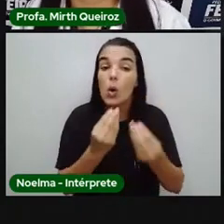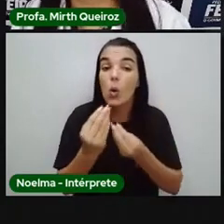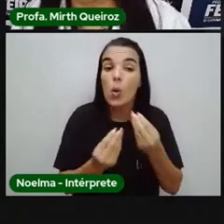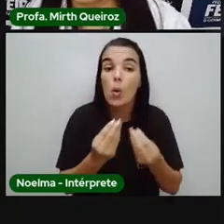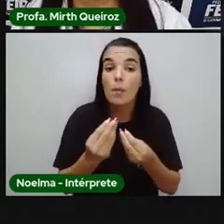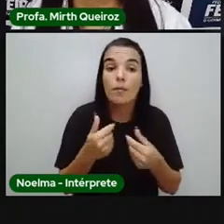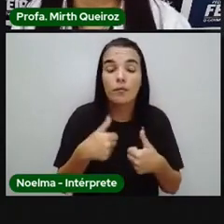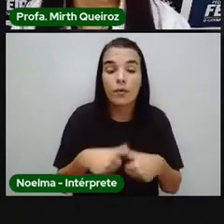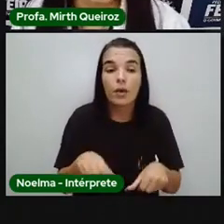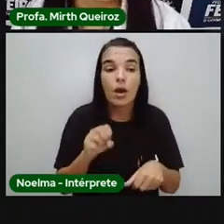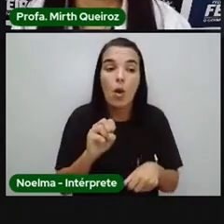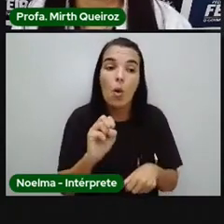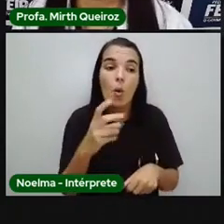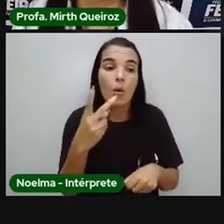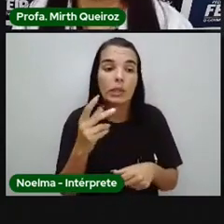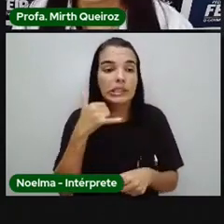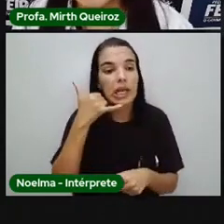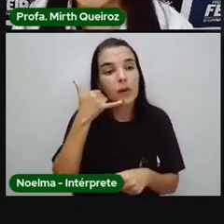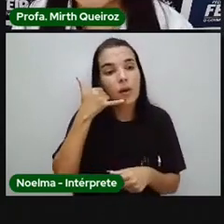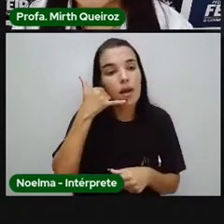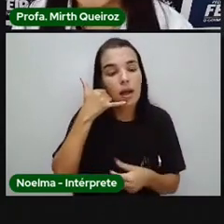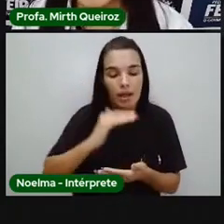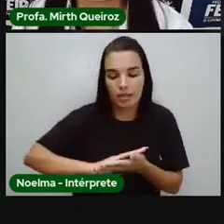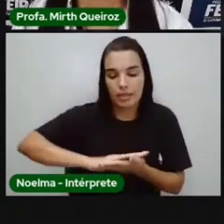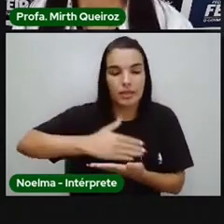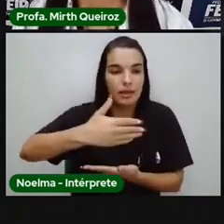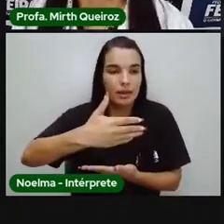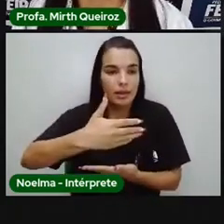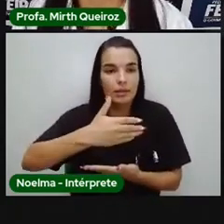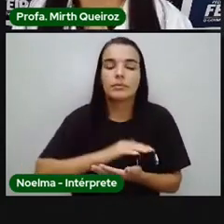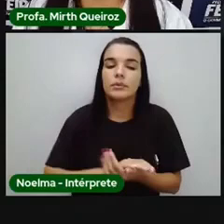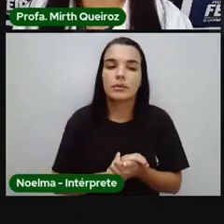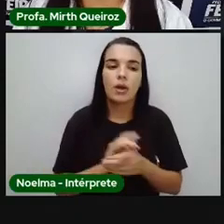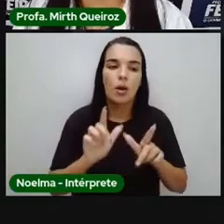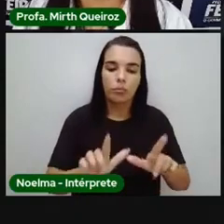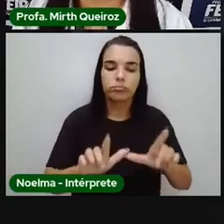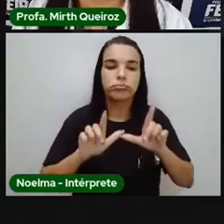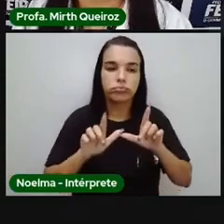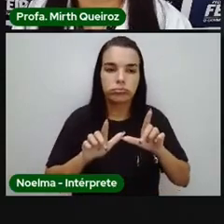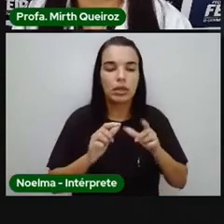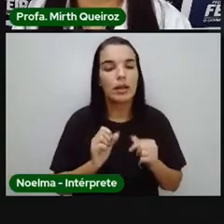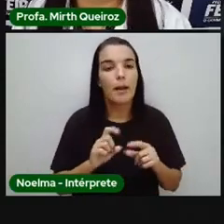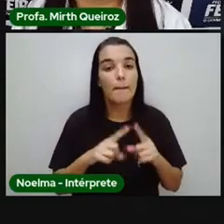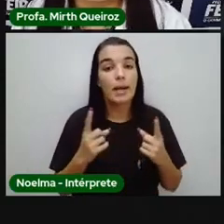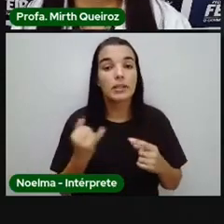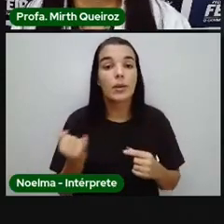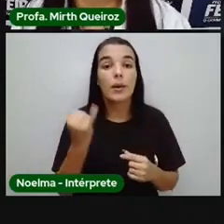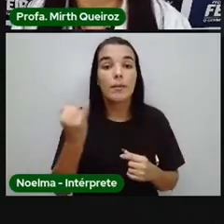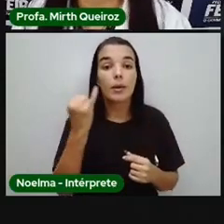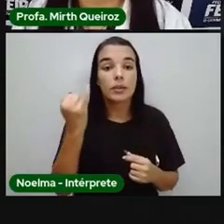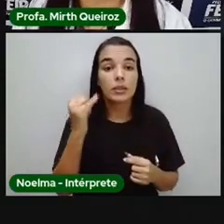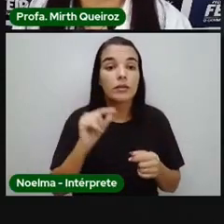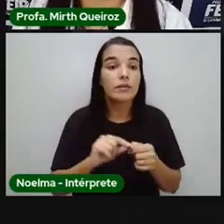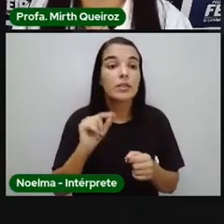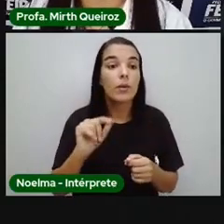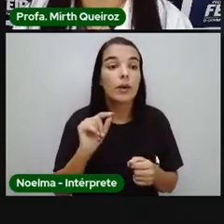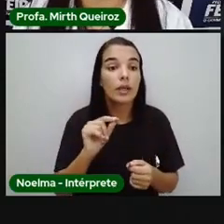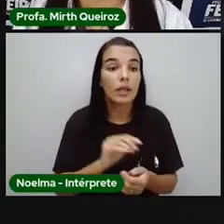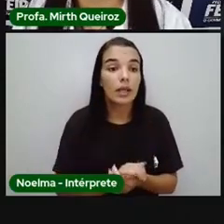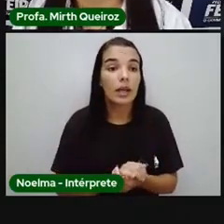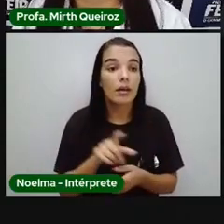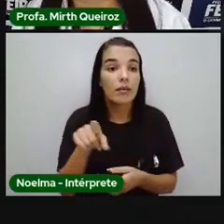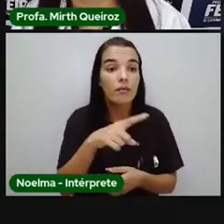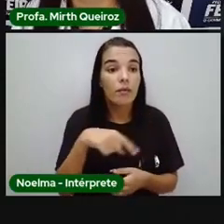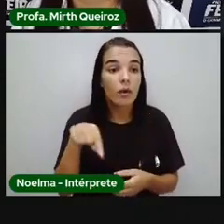do celular, do tablet, do computador, né? Mas o que é importante, primeiro, antes de vocês fazerem a